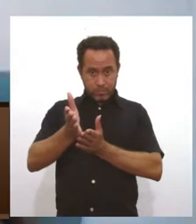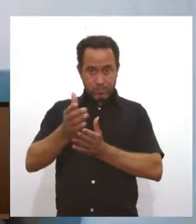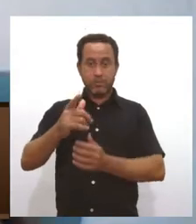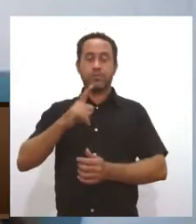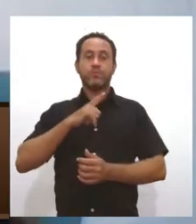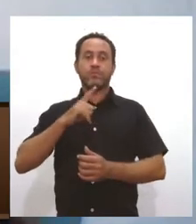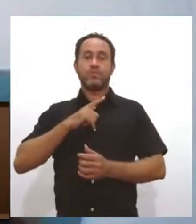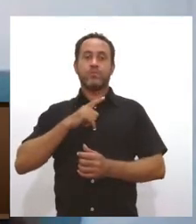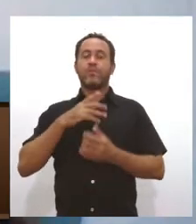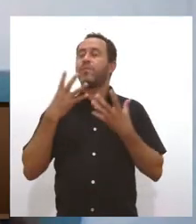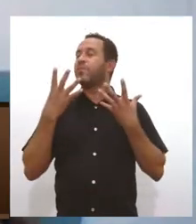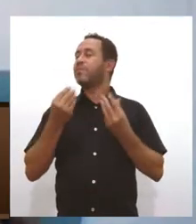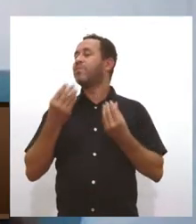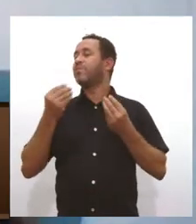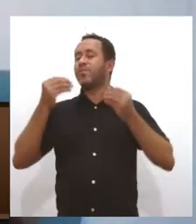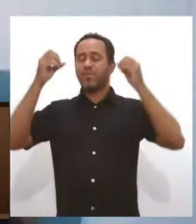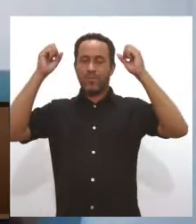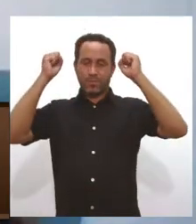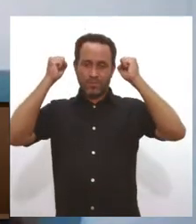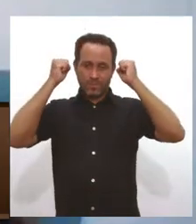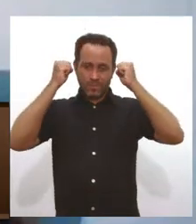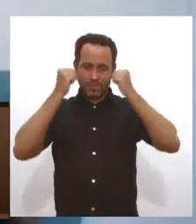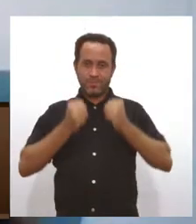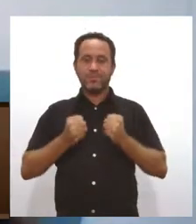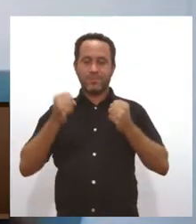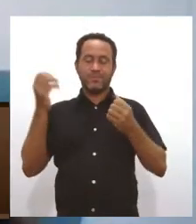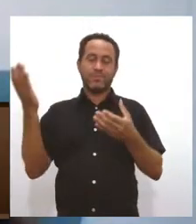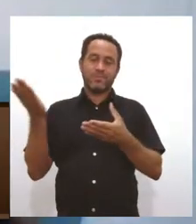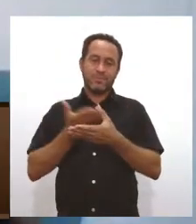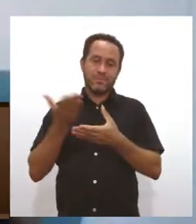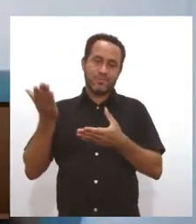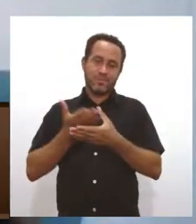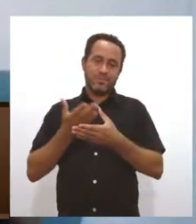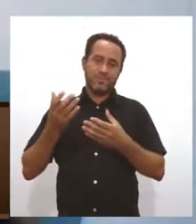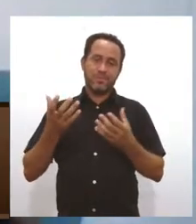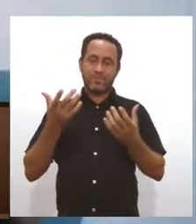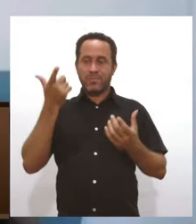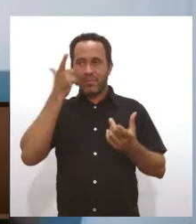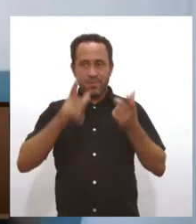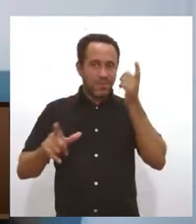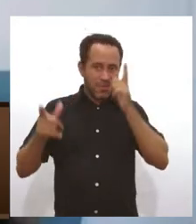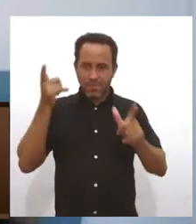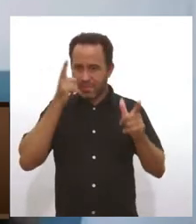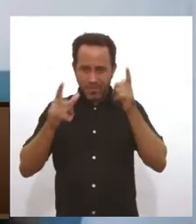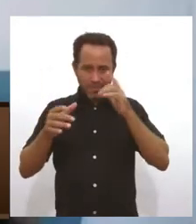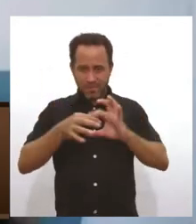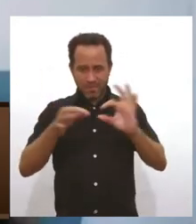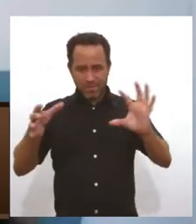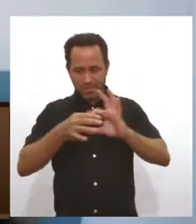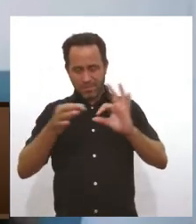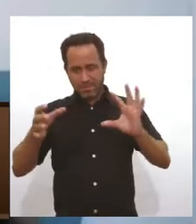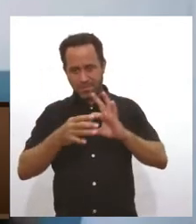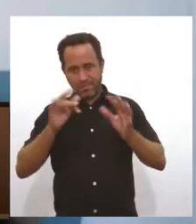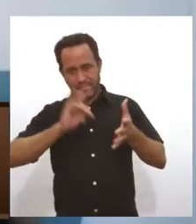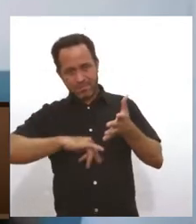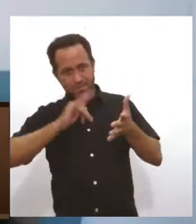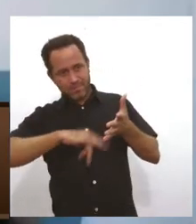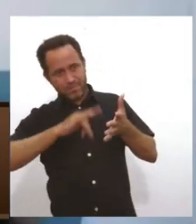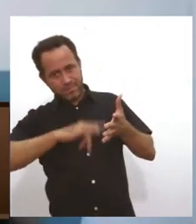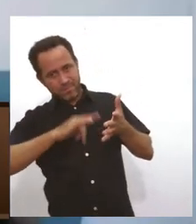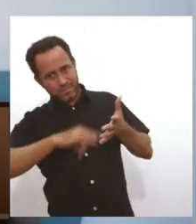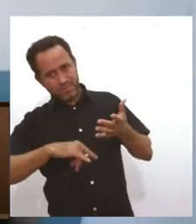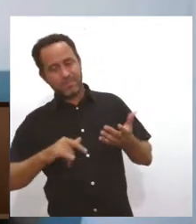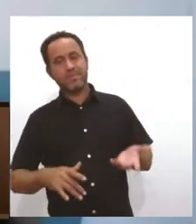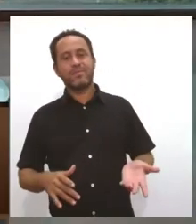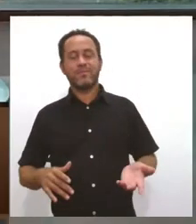chuva, né? Um derrame, assim, de processos, todo mundo querendo receber sua licença imediatamente, né? E isso vai gerar um